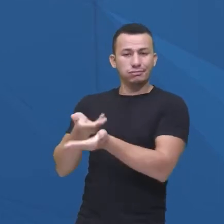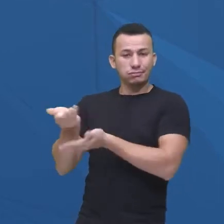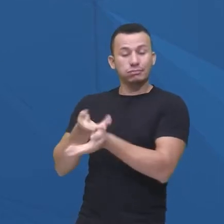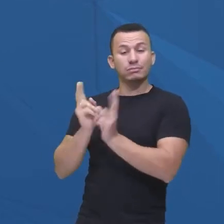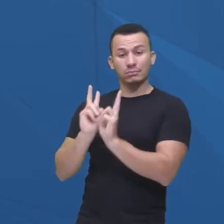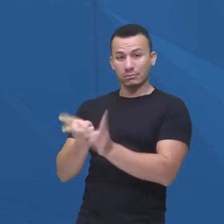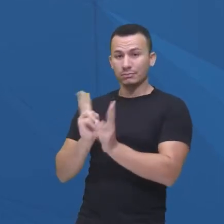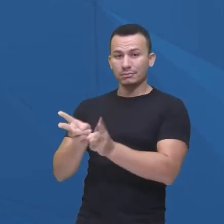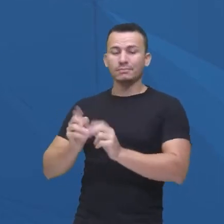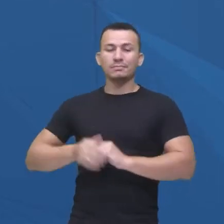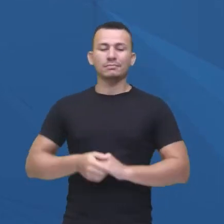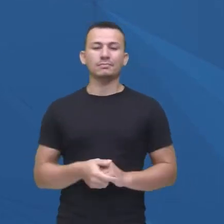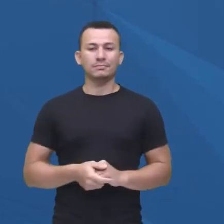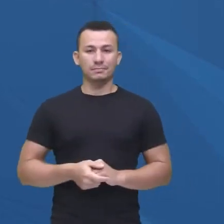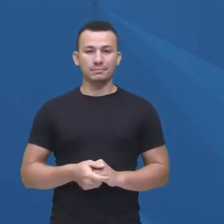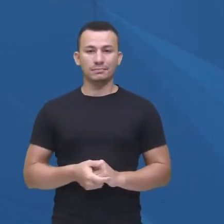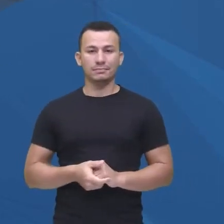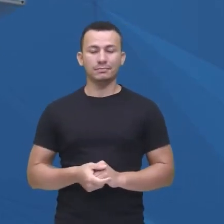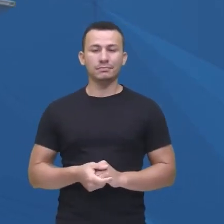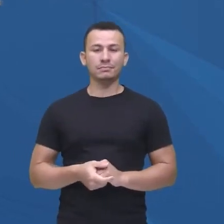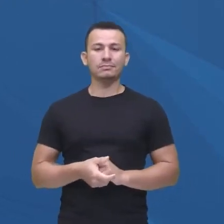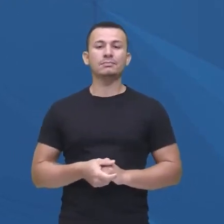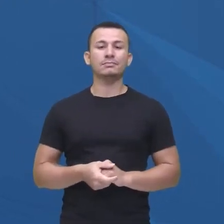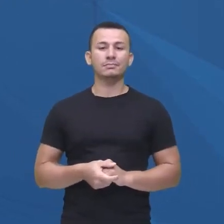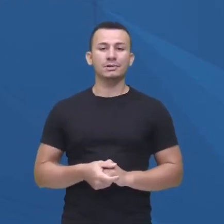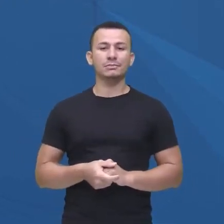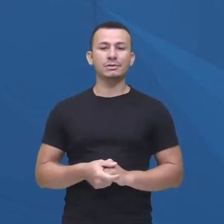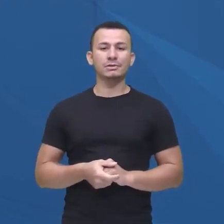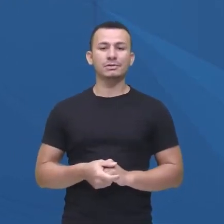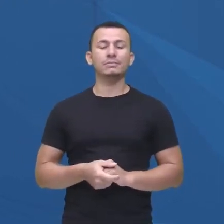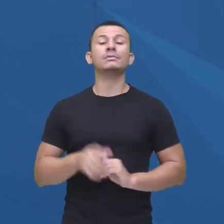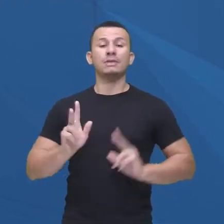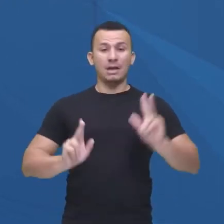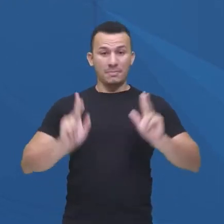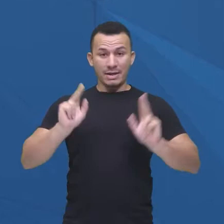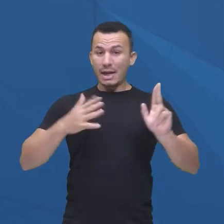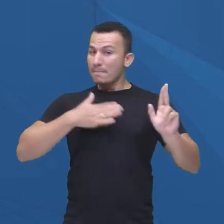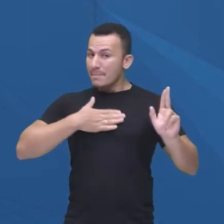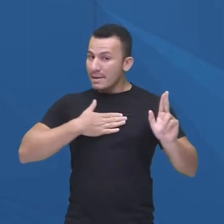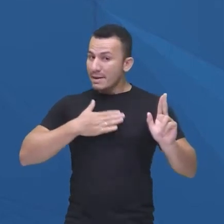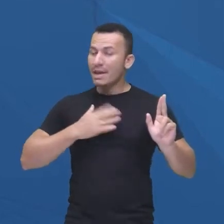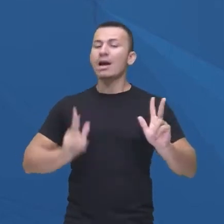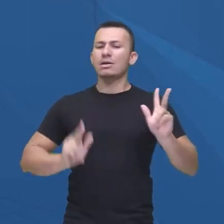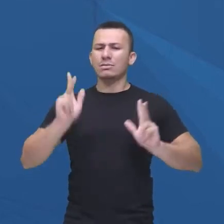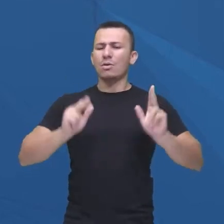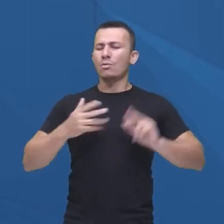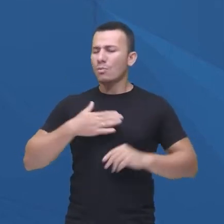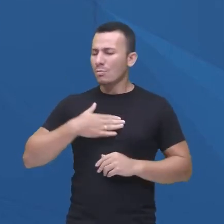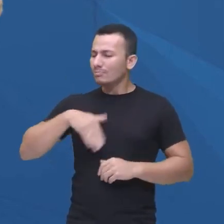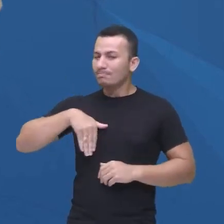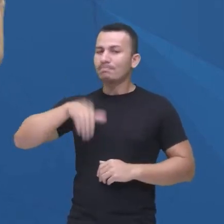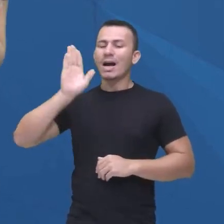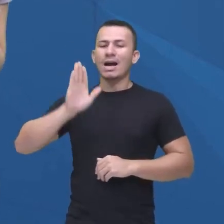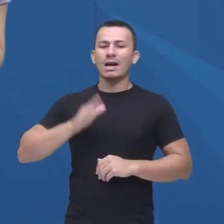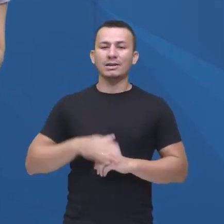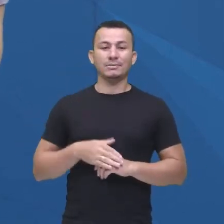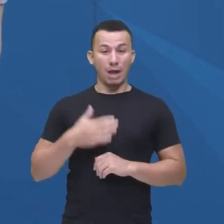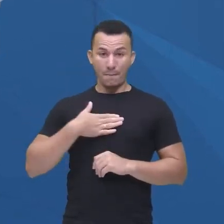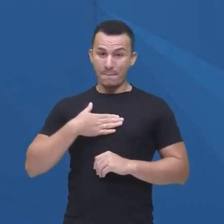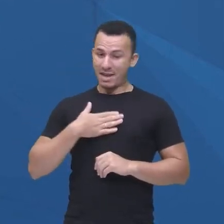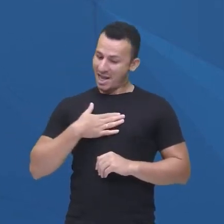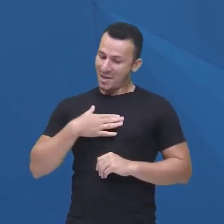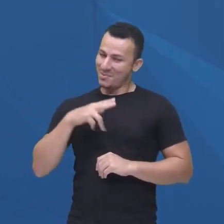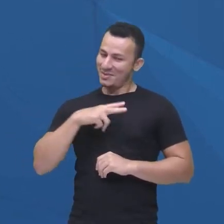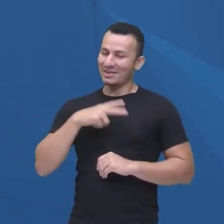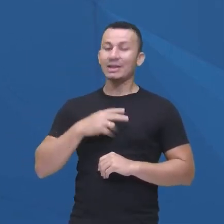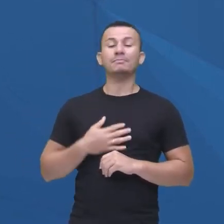aplicativo, tá bom? A minha série favorita, né? Já que vocês não estão falando aí, eu vou falar da minha,